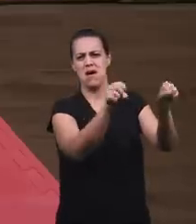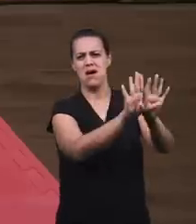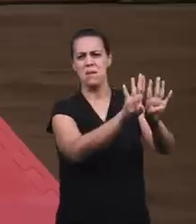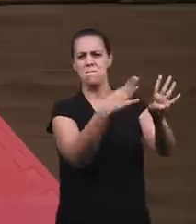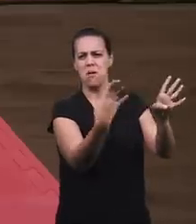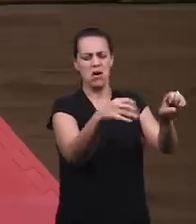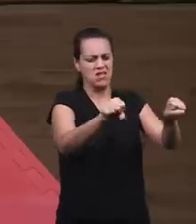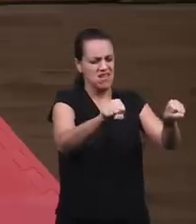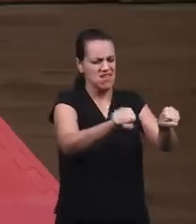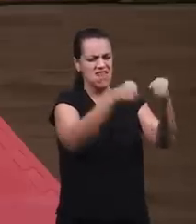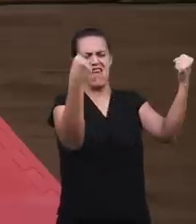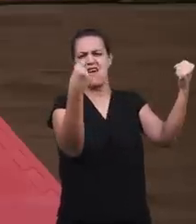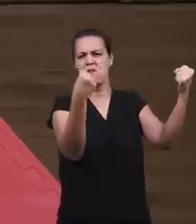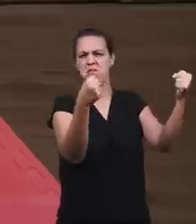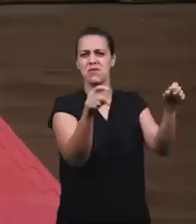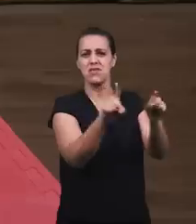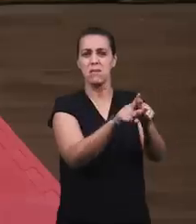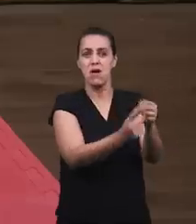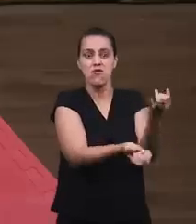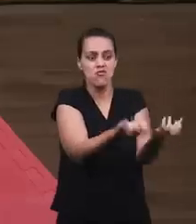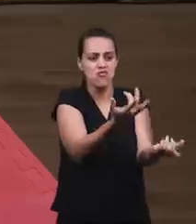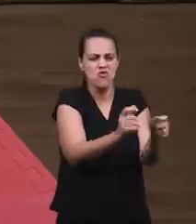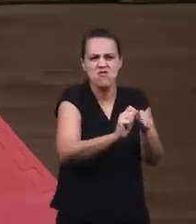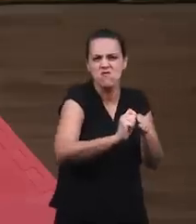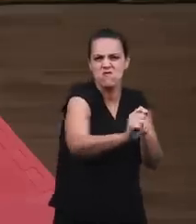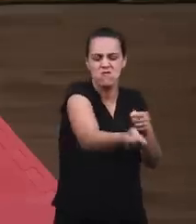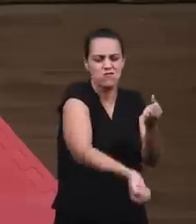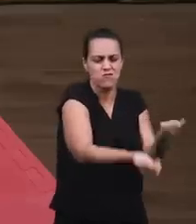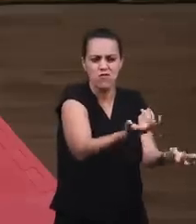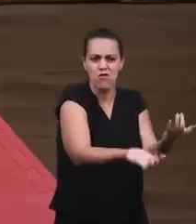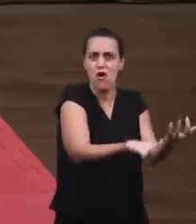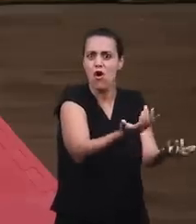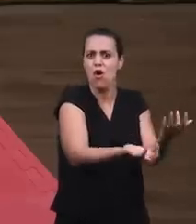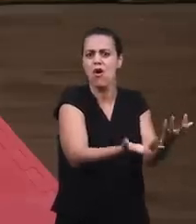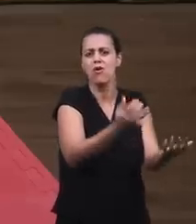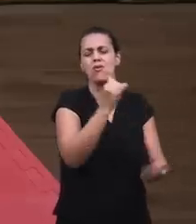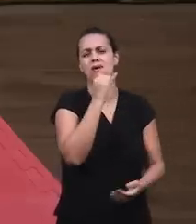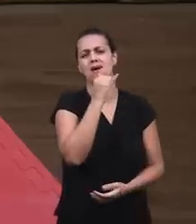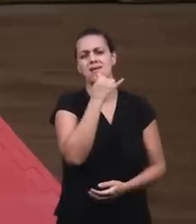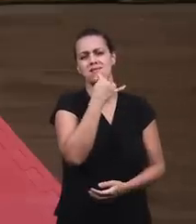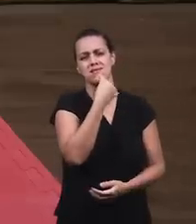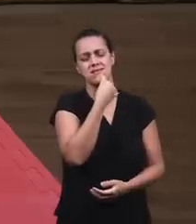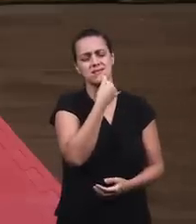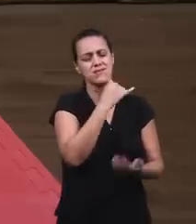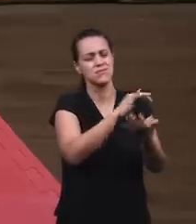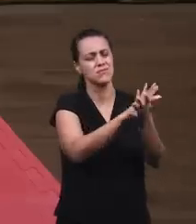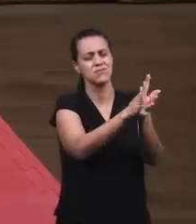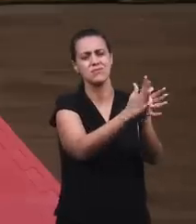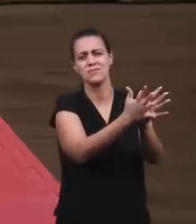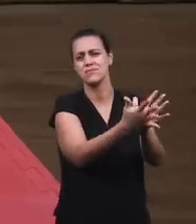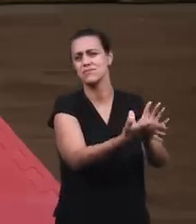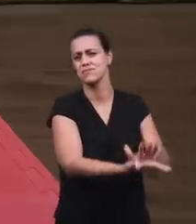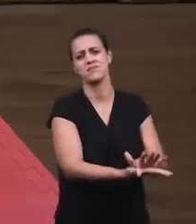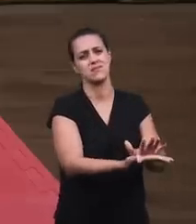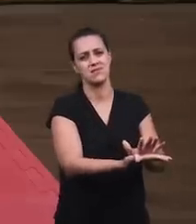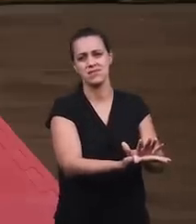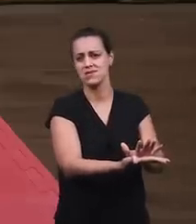protegiam a cidade Queimaram tudo com fogo Que tristeza, ficou tudo destruído